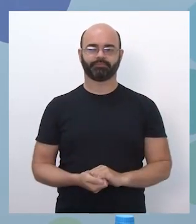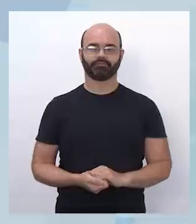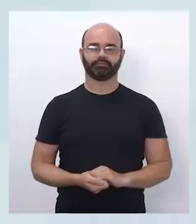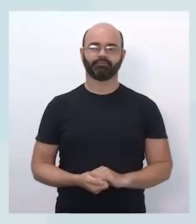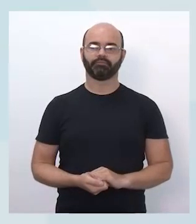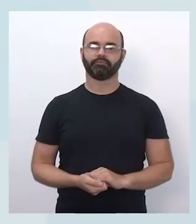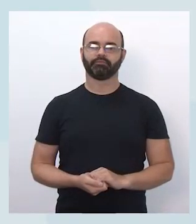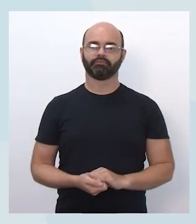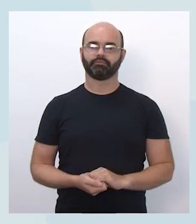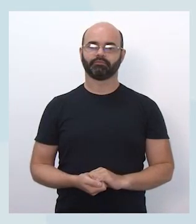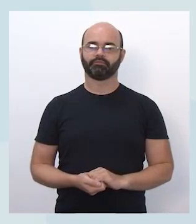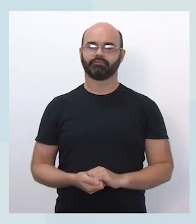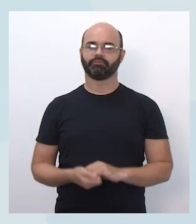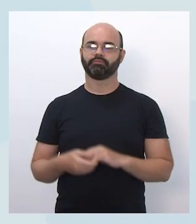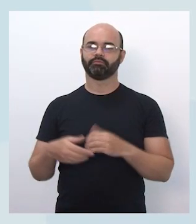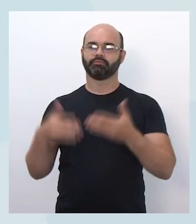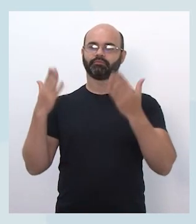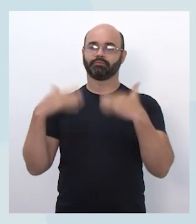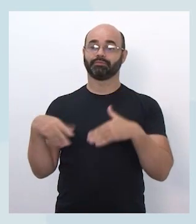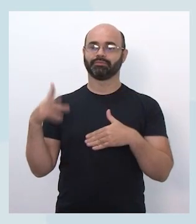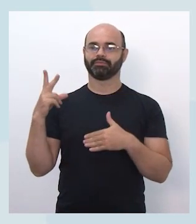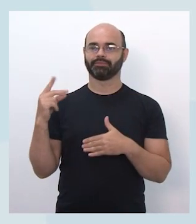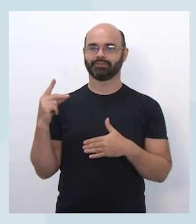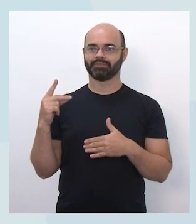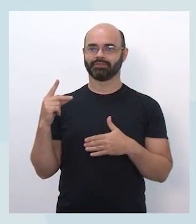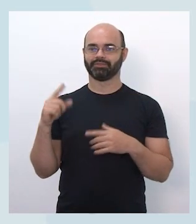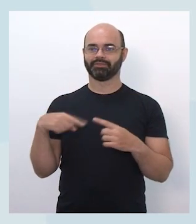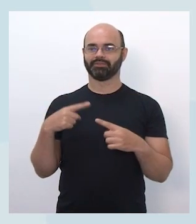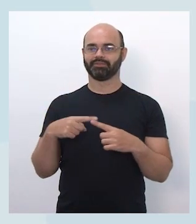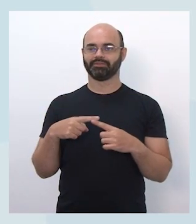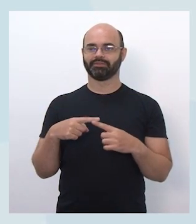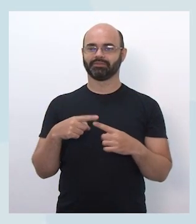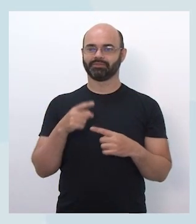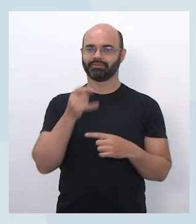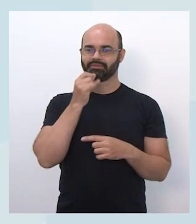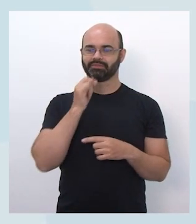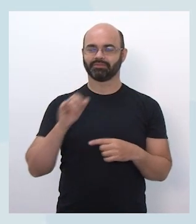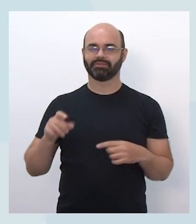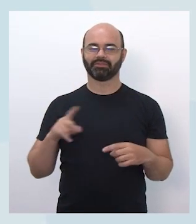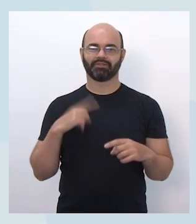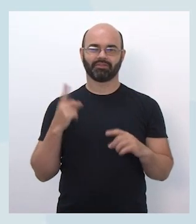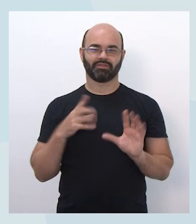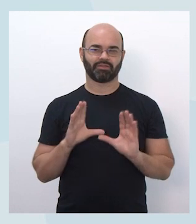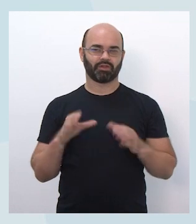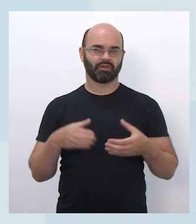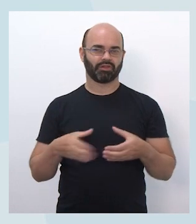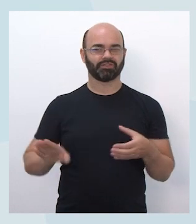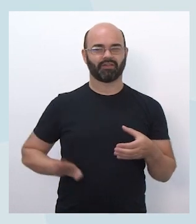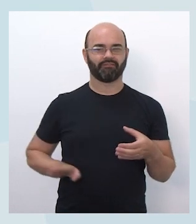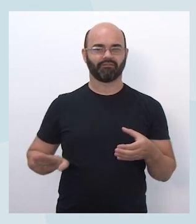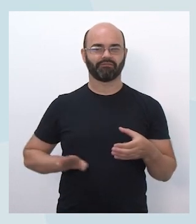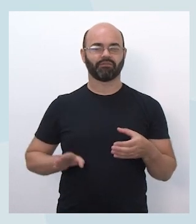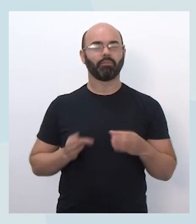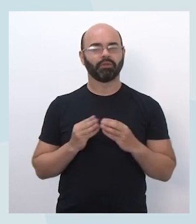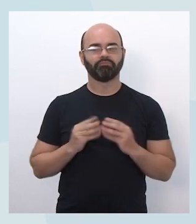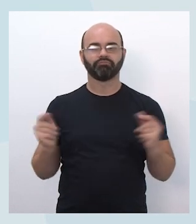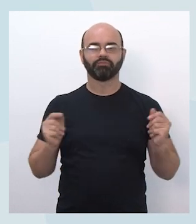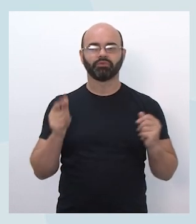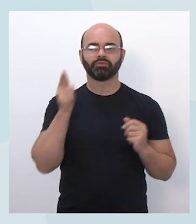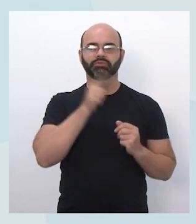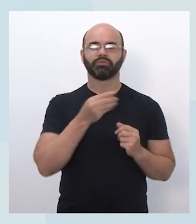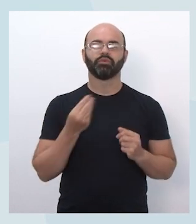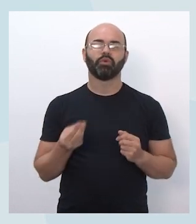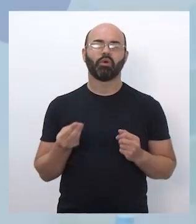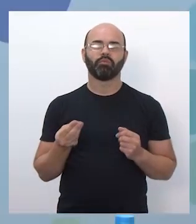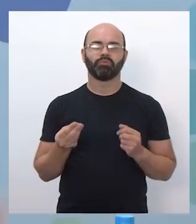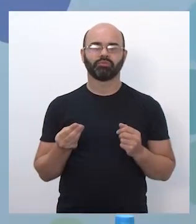A nossa segunda missão que é essa que parte de como podemos acabar com a fome em nossa comunidade parte de um problema social muito presente e